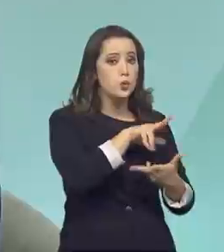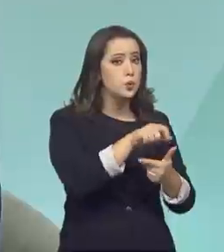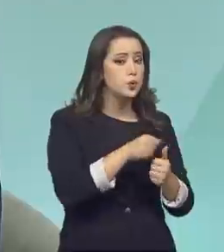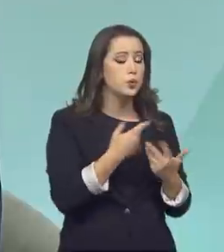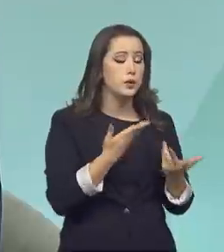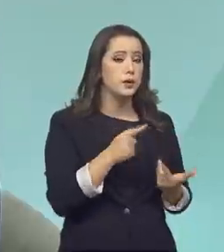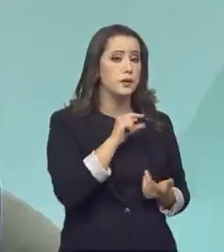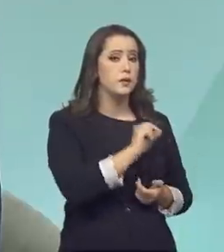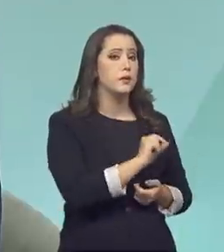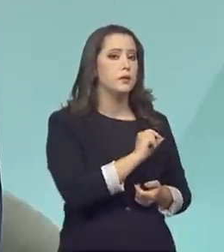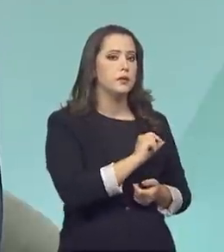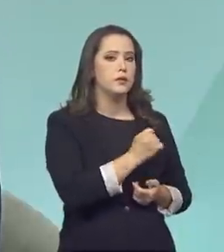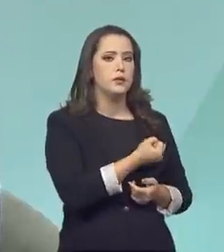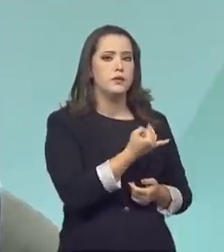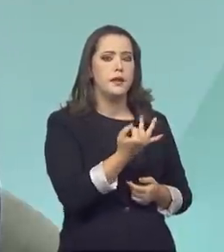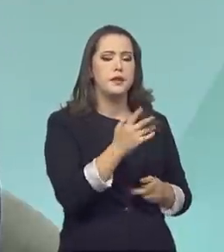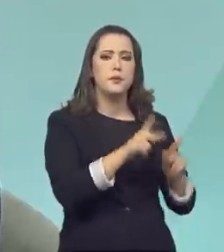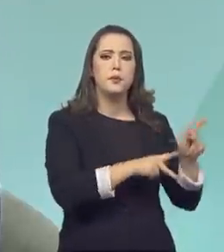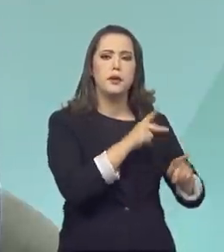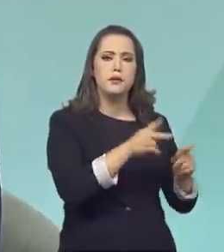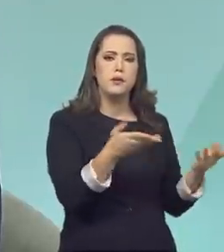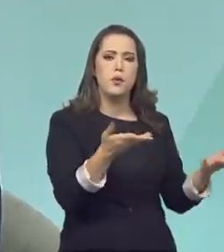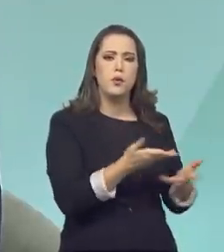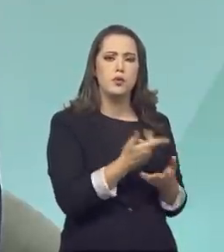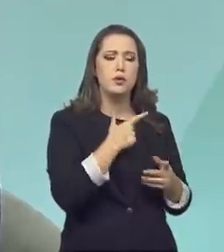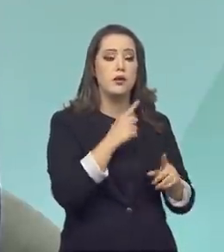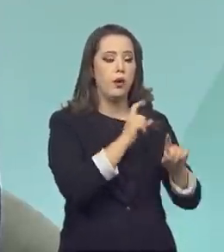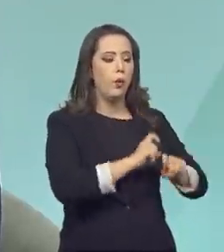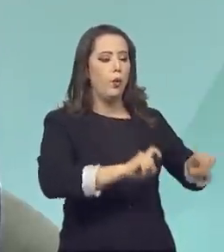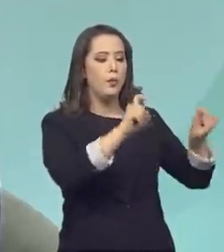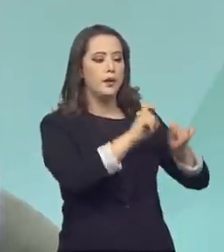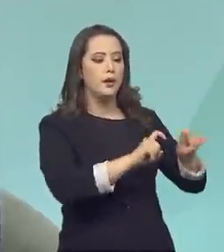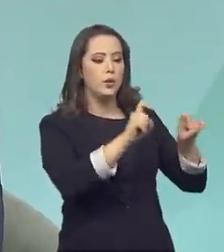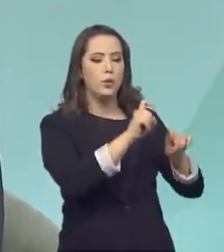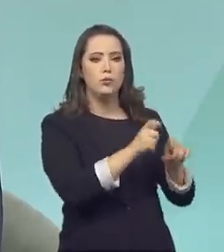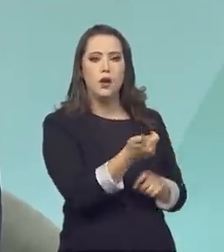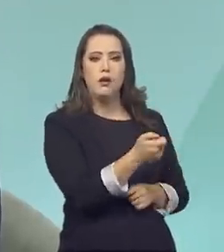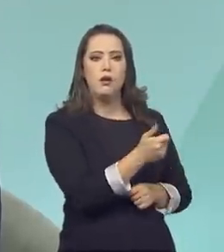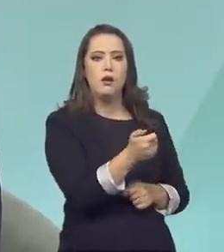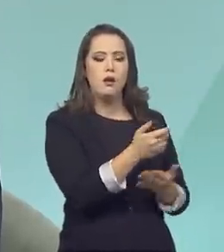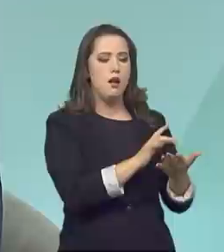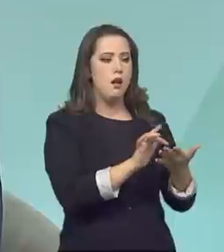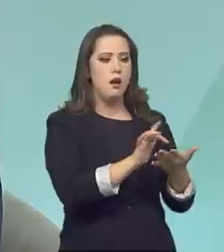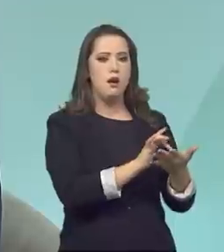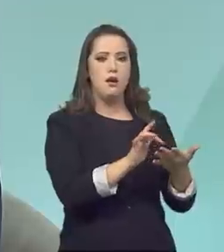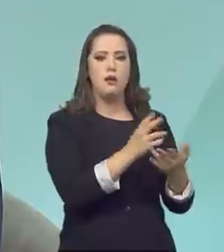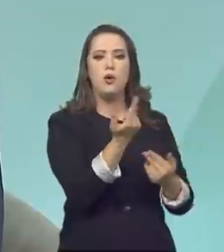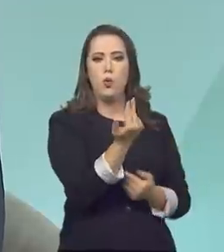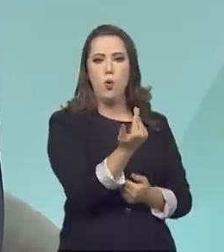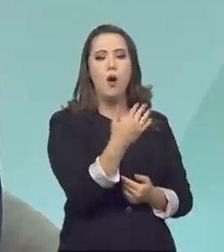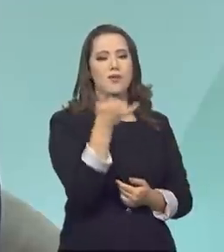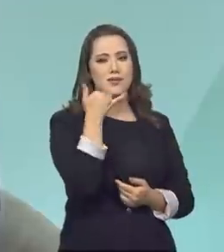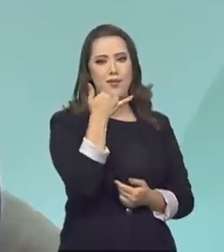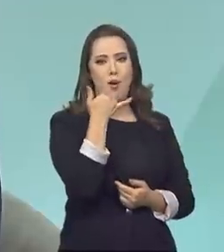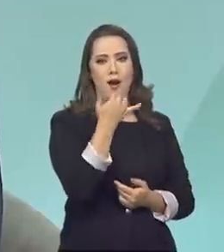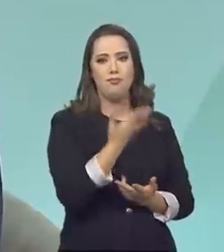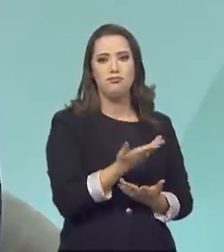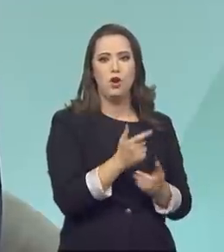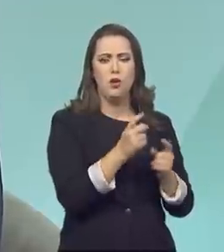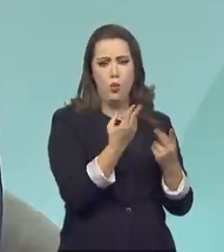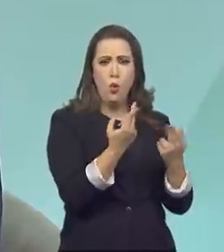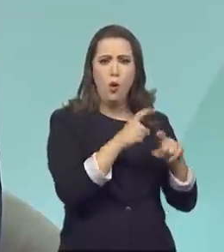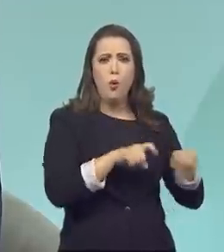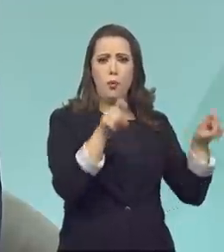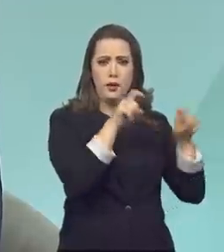é que boa parte da população hoje tem um computador na mão 24 horas por dia. Que é o celular. Que o seu aparelho celular. Então,